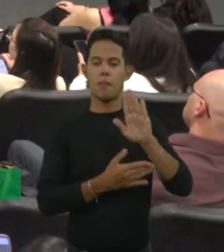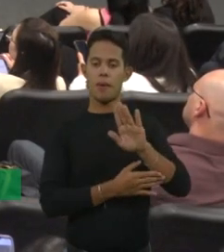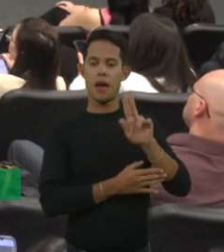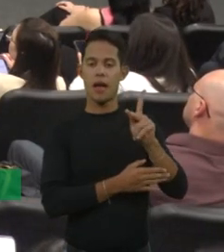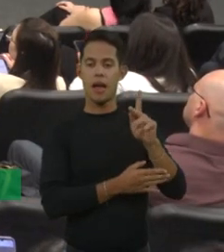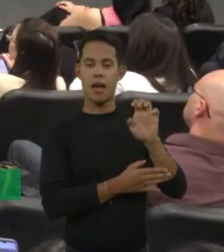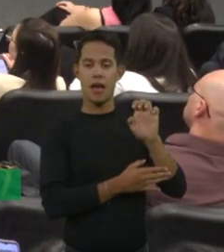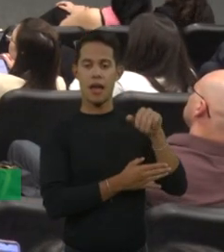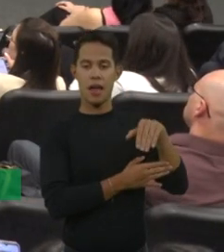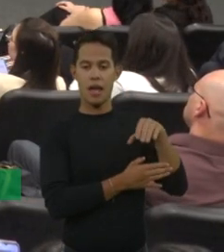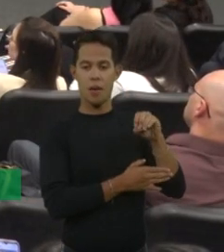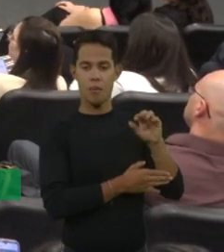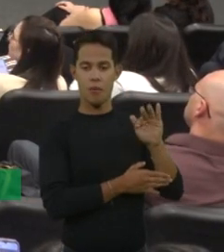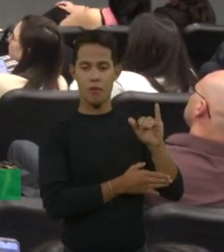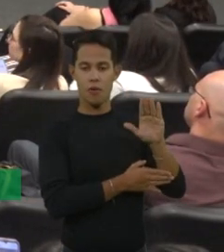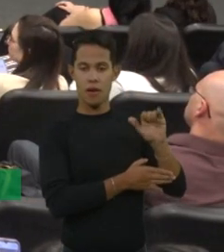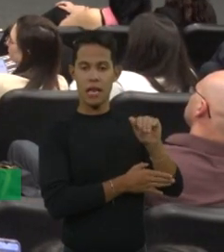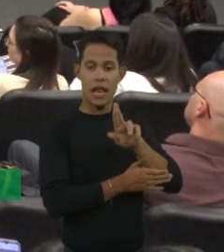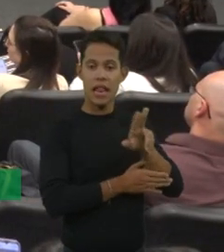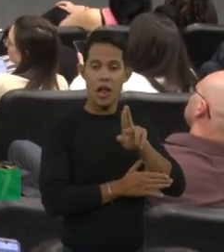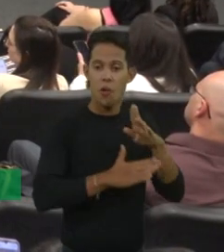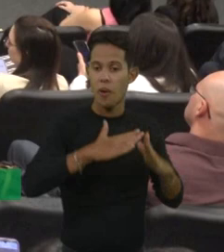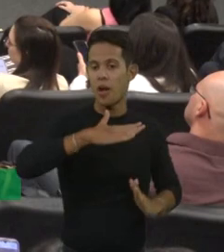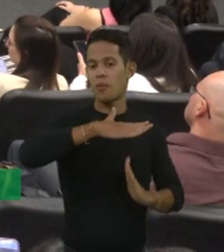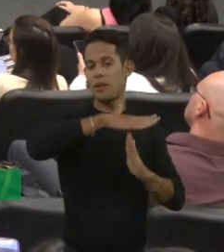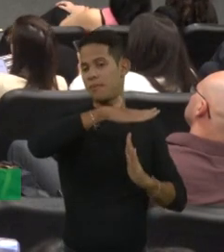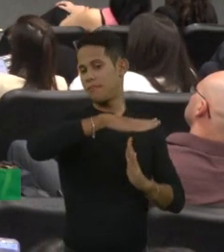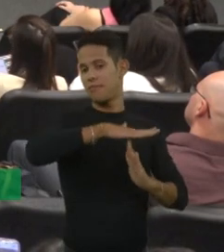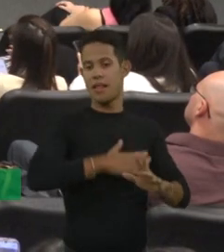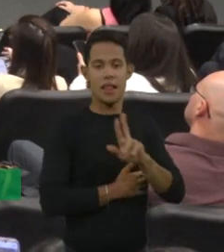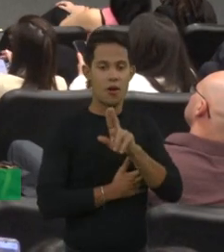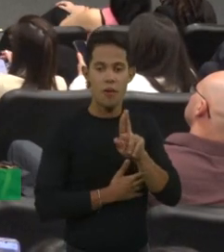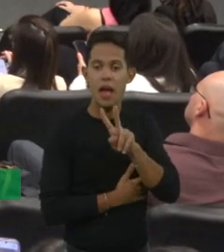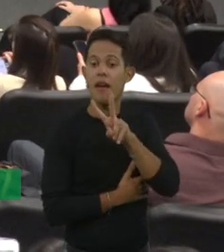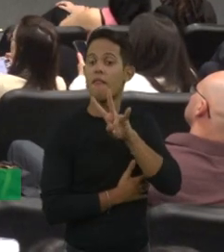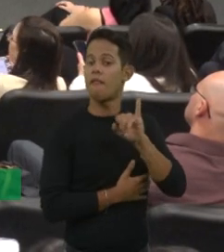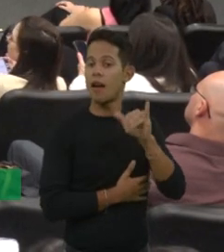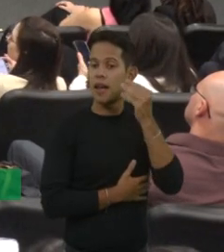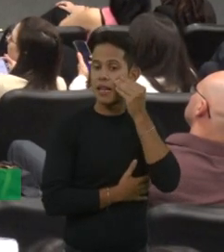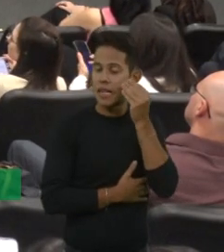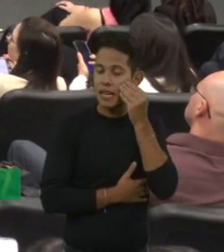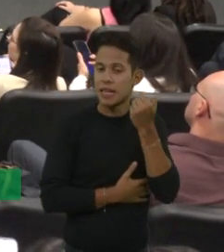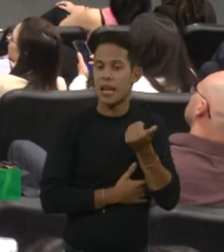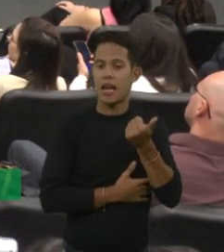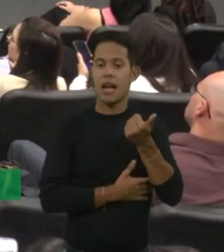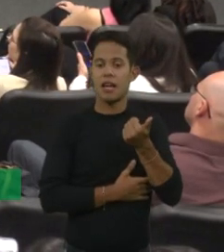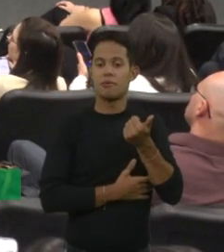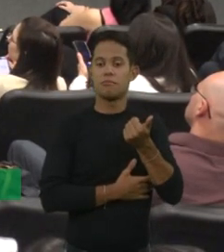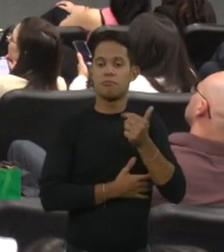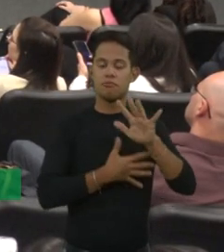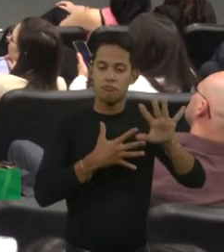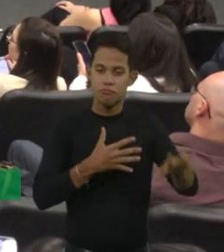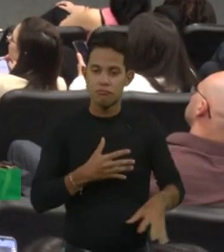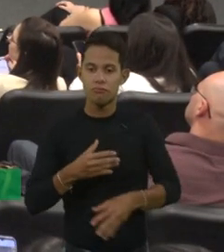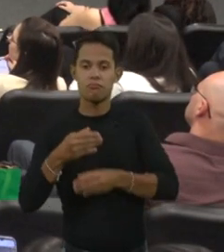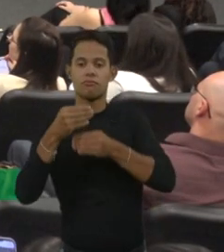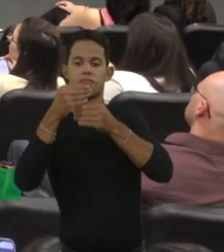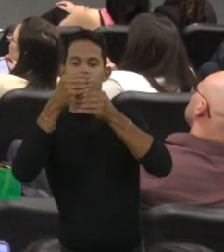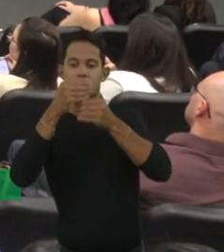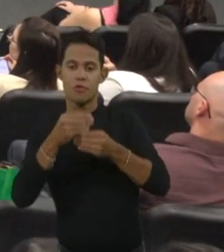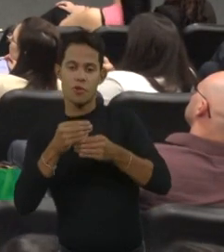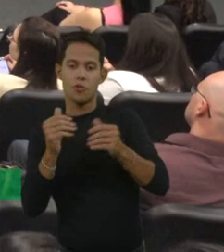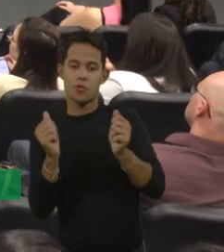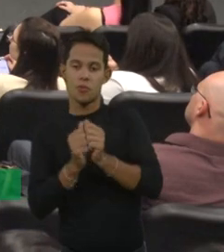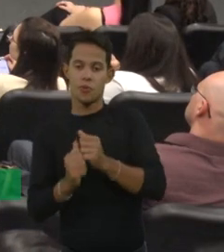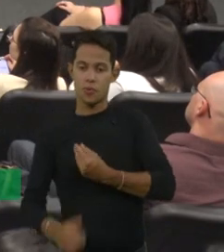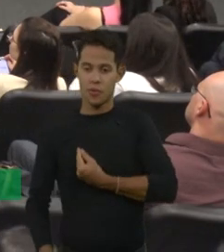o limitante de nada. A gente vai tentar adequar a infusão de fator, no caso dos graves, os atendimentos,